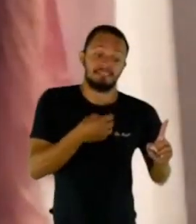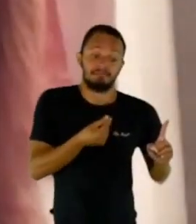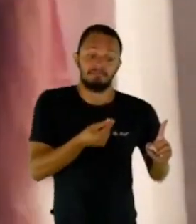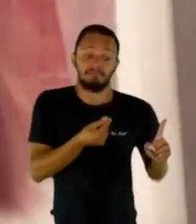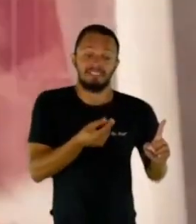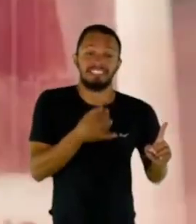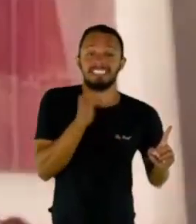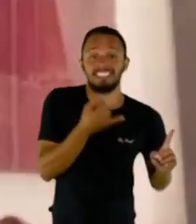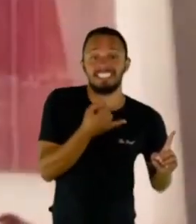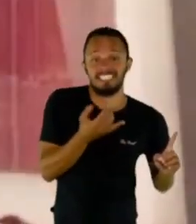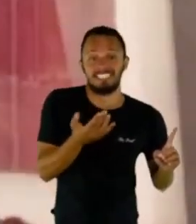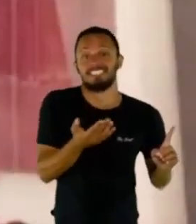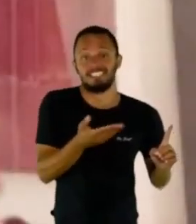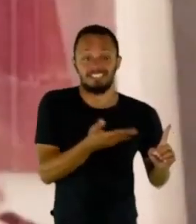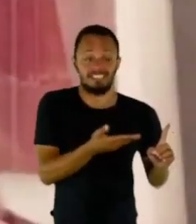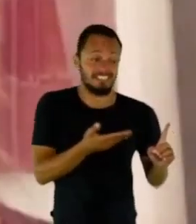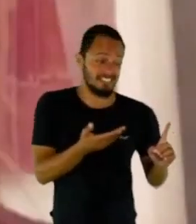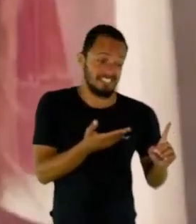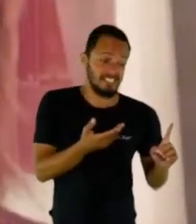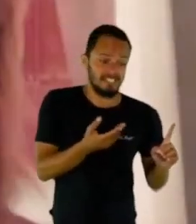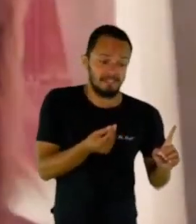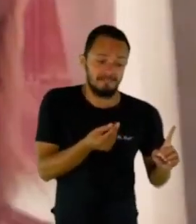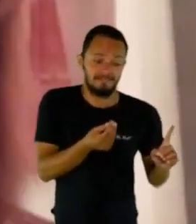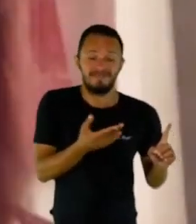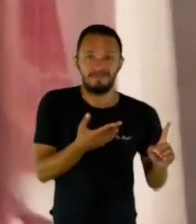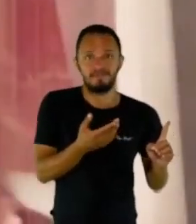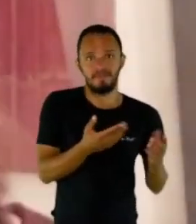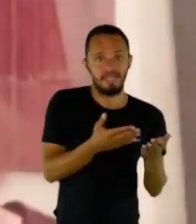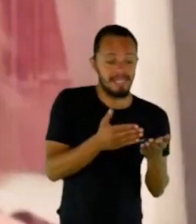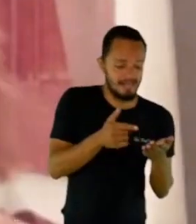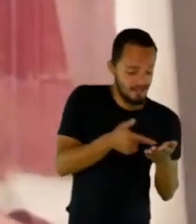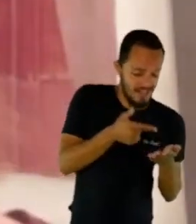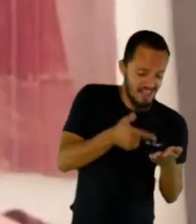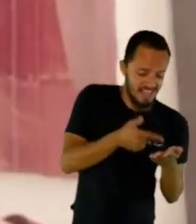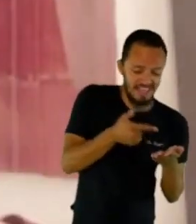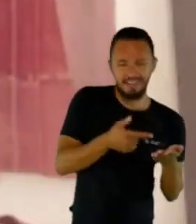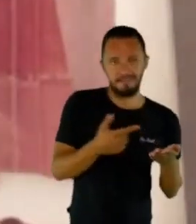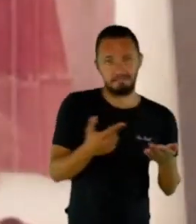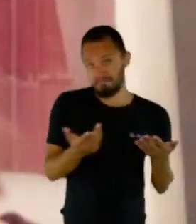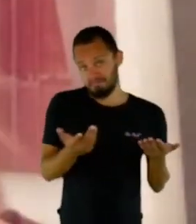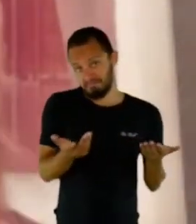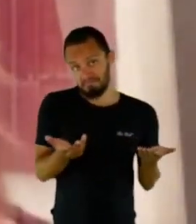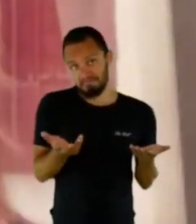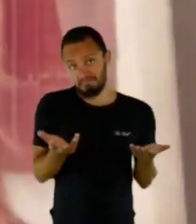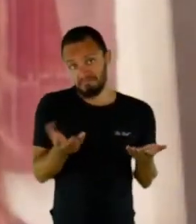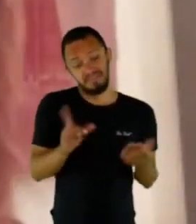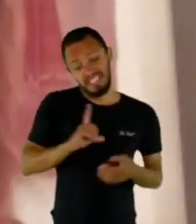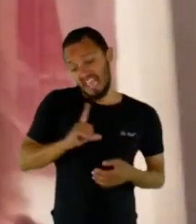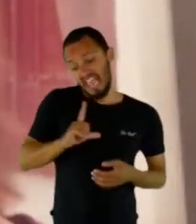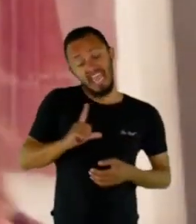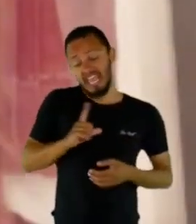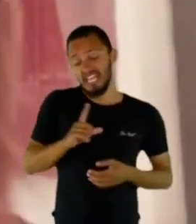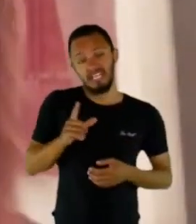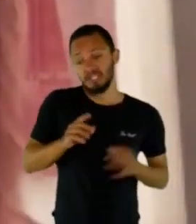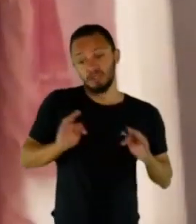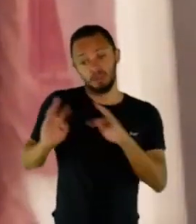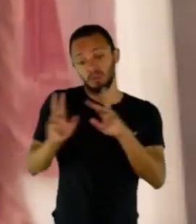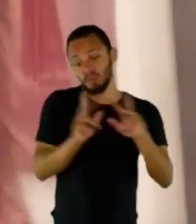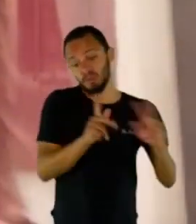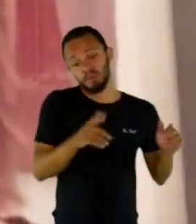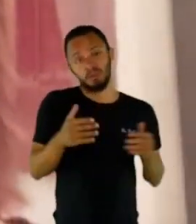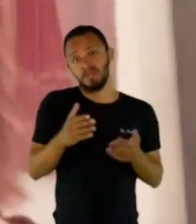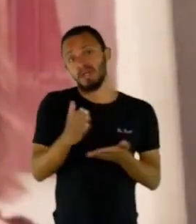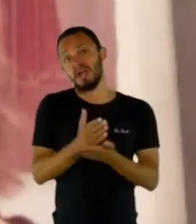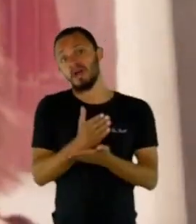de um contexto, gente, não foi solto, né? Então, tem várias situações que a gente... Algumas eu levo em